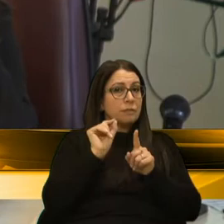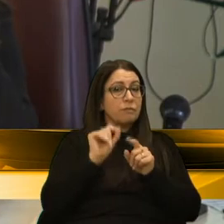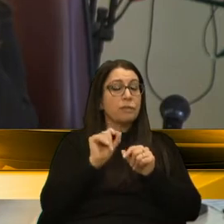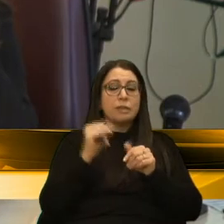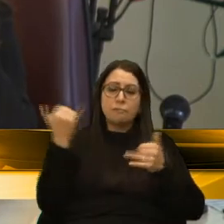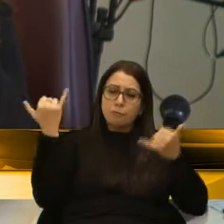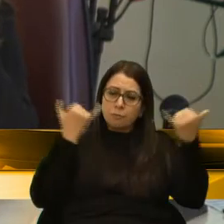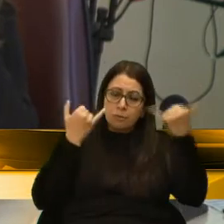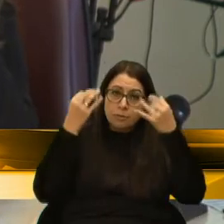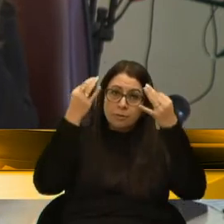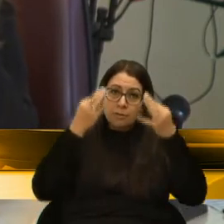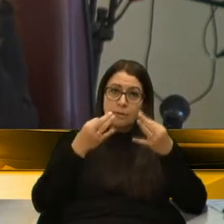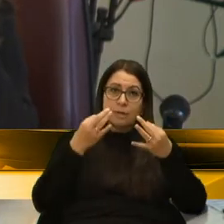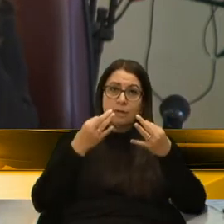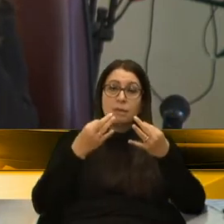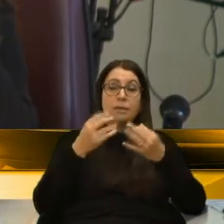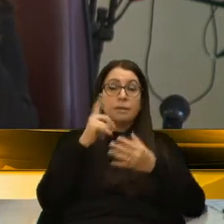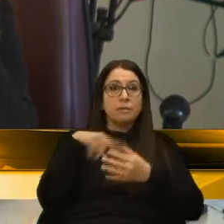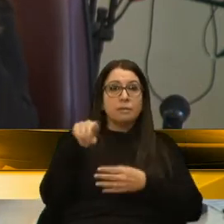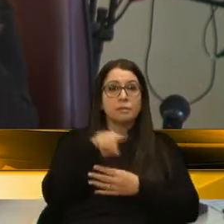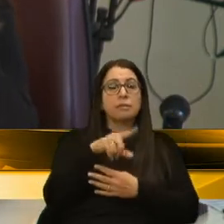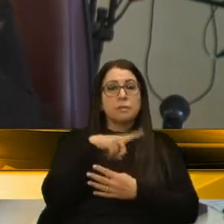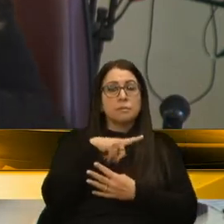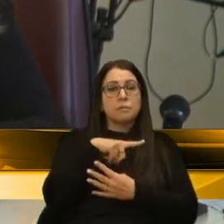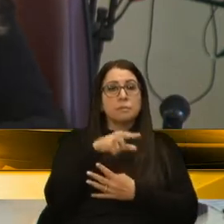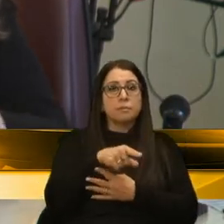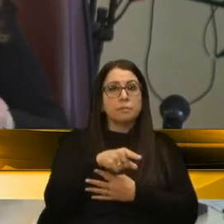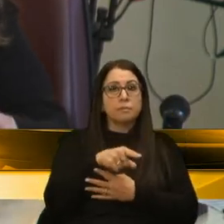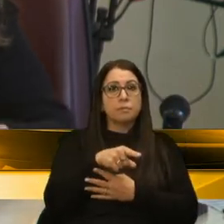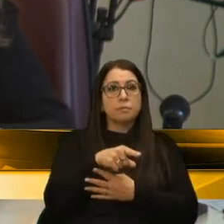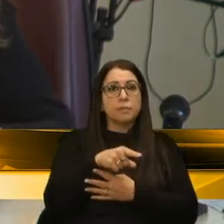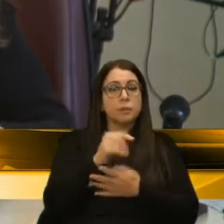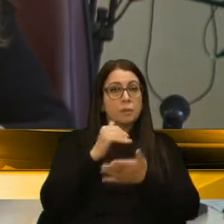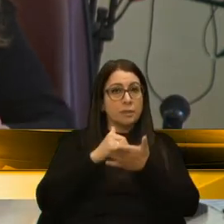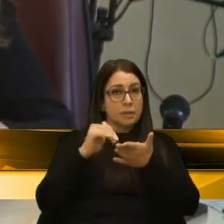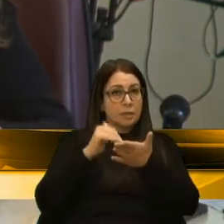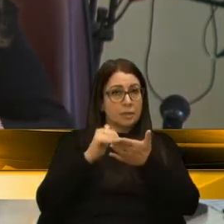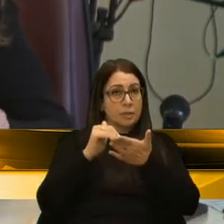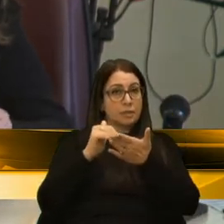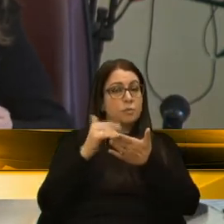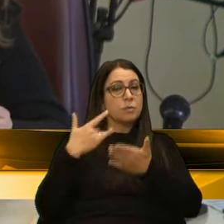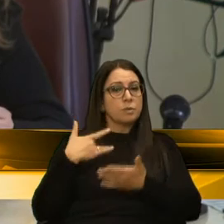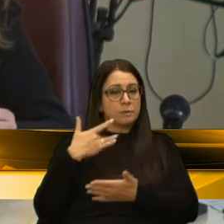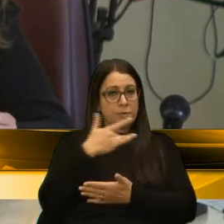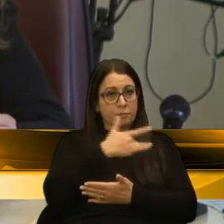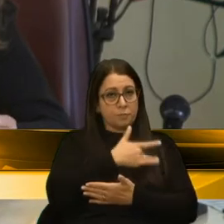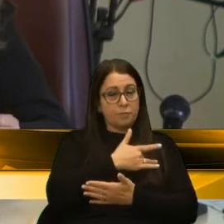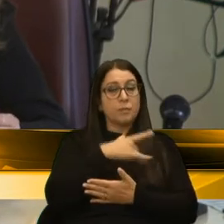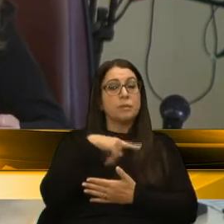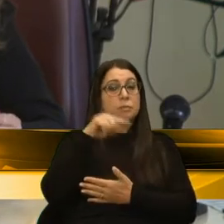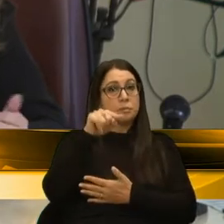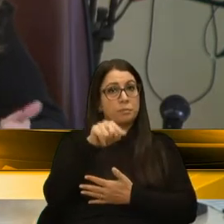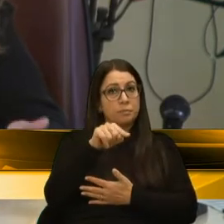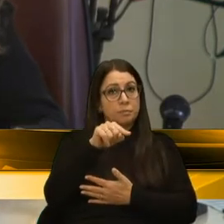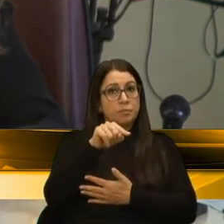informações. Teremos ali o secretário da Saúde, teremos ali